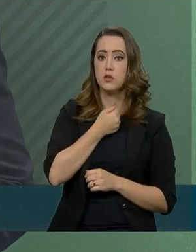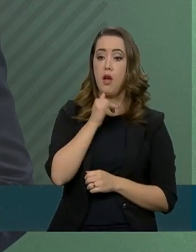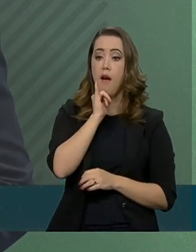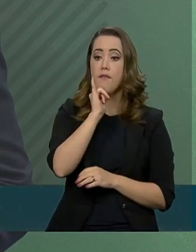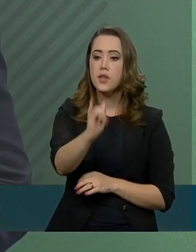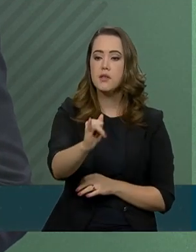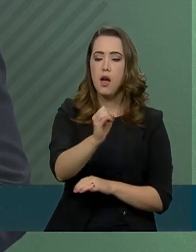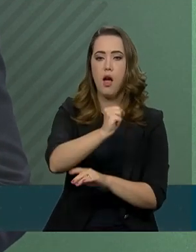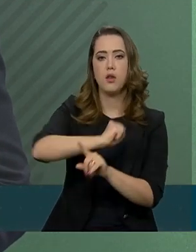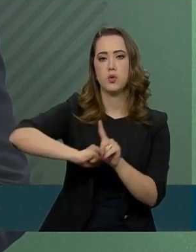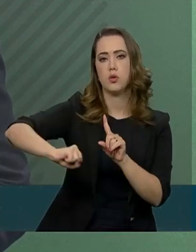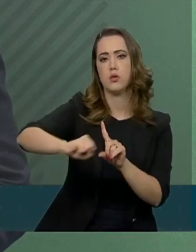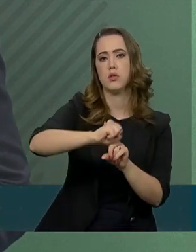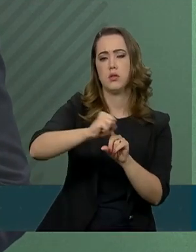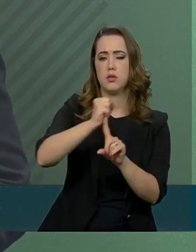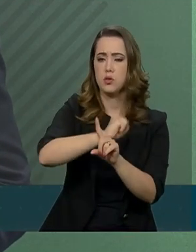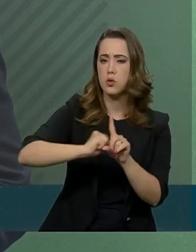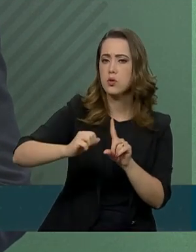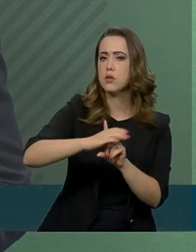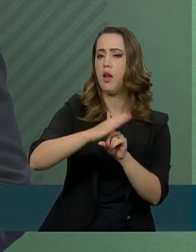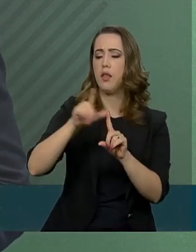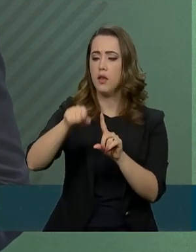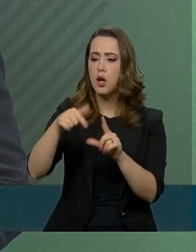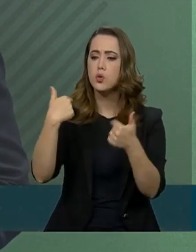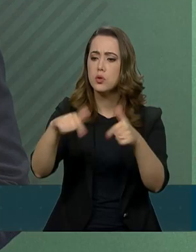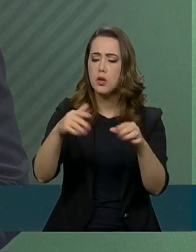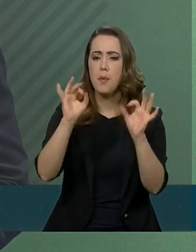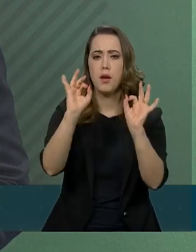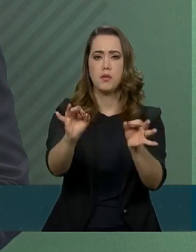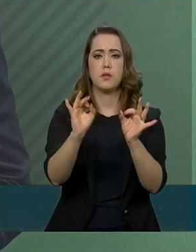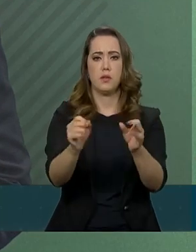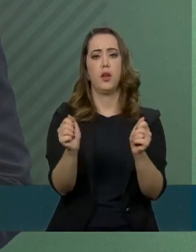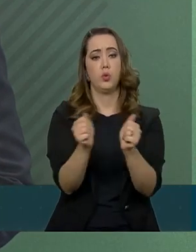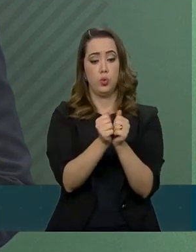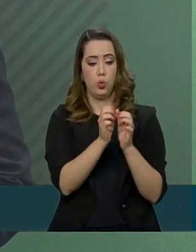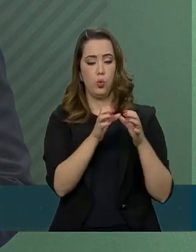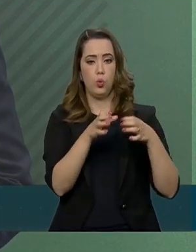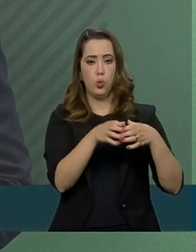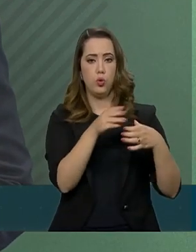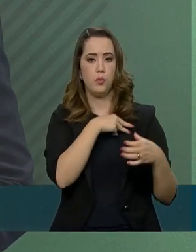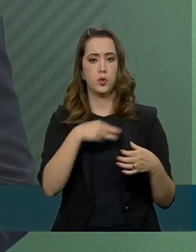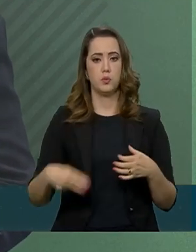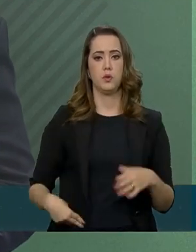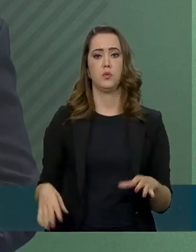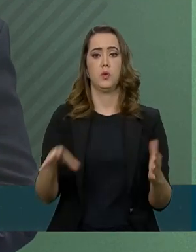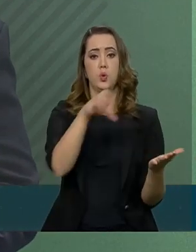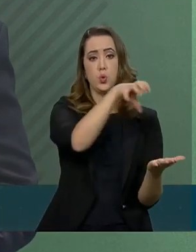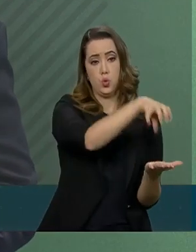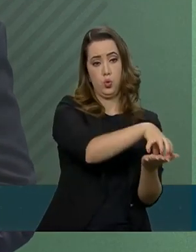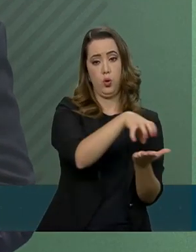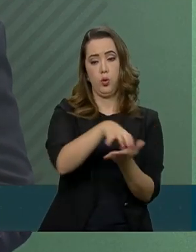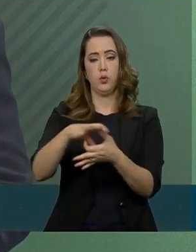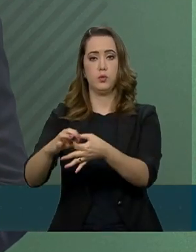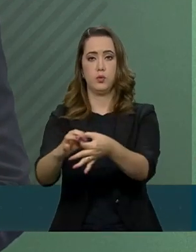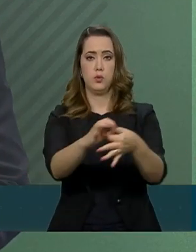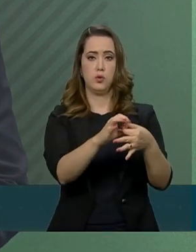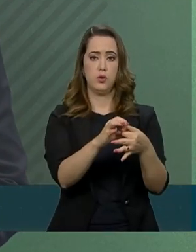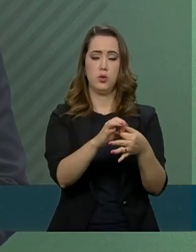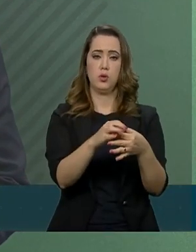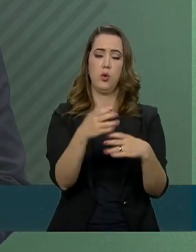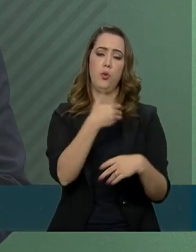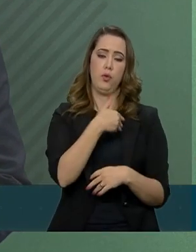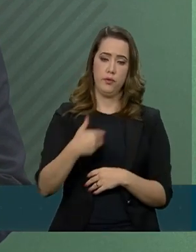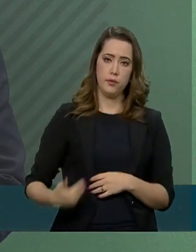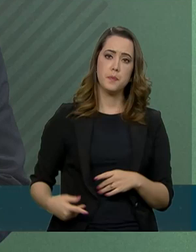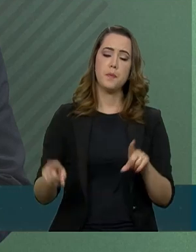esse belo trabalho que vem sendo desenvolvido pelos ministros, pelos órgãos ligados ao governo, etc. Com